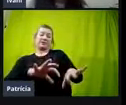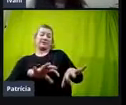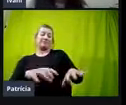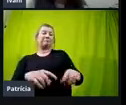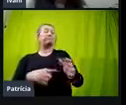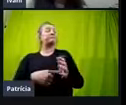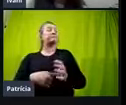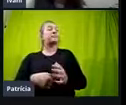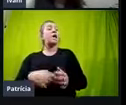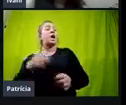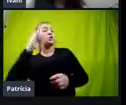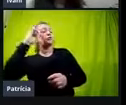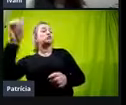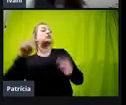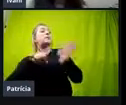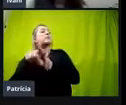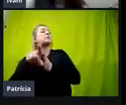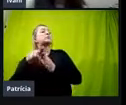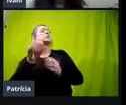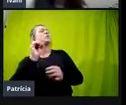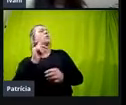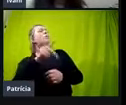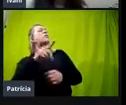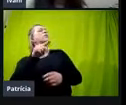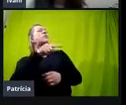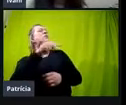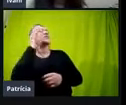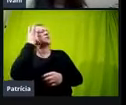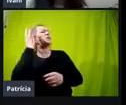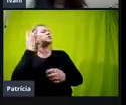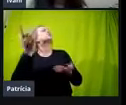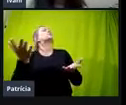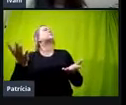dia, eu perguntei para ele, tá, ok, e o que você achou, né?